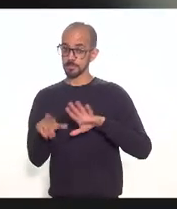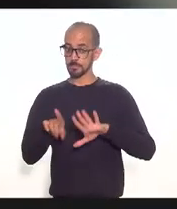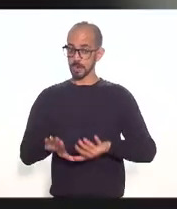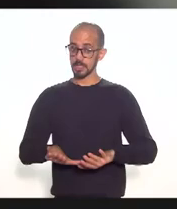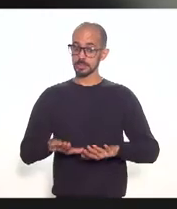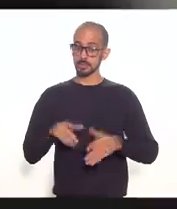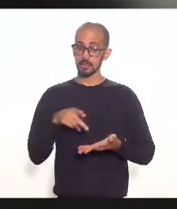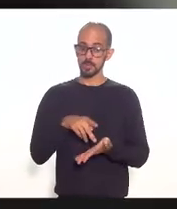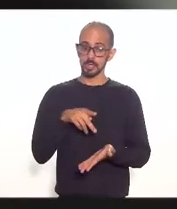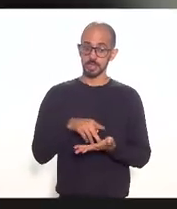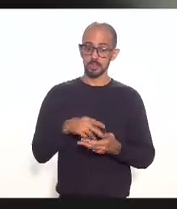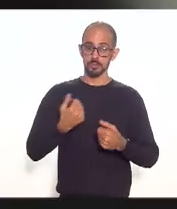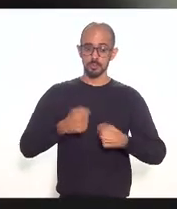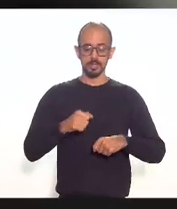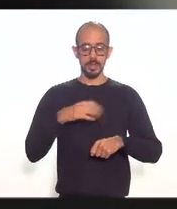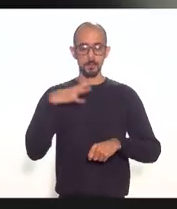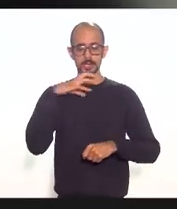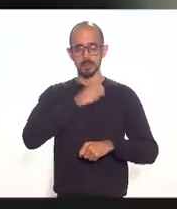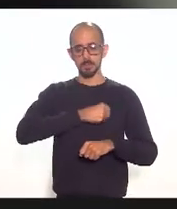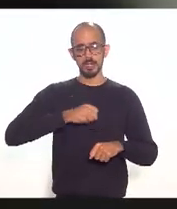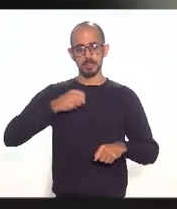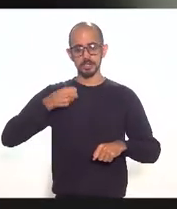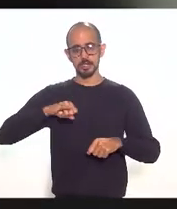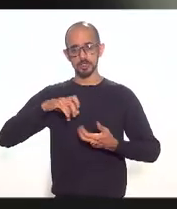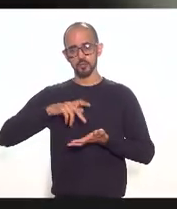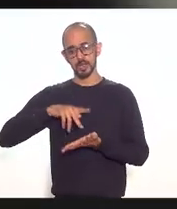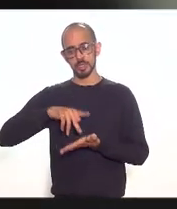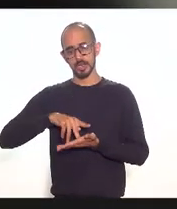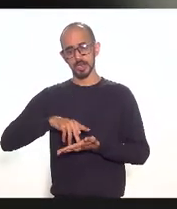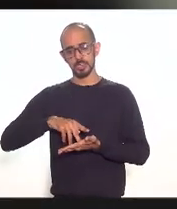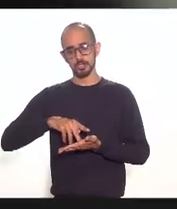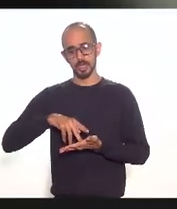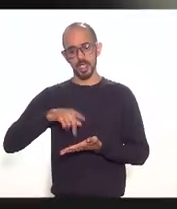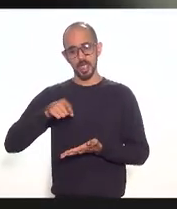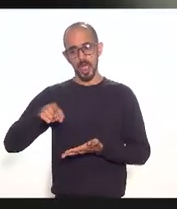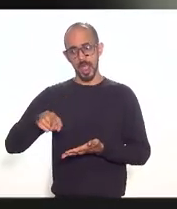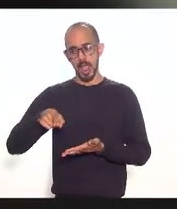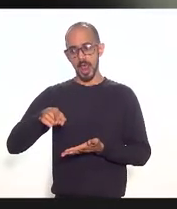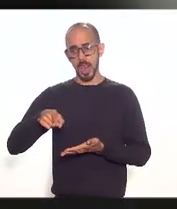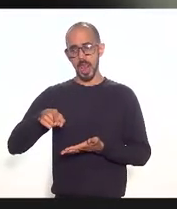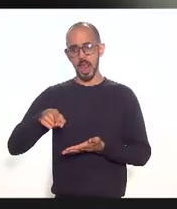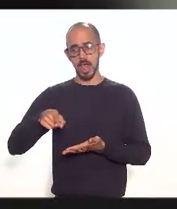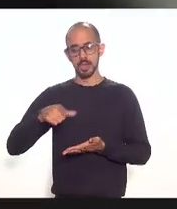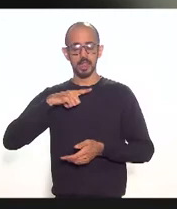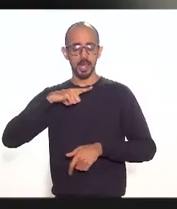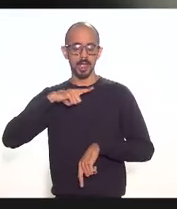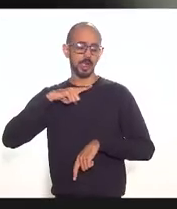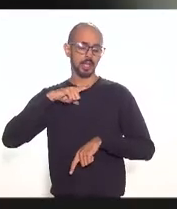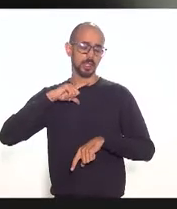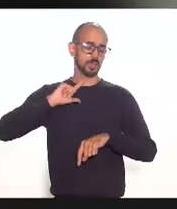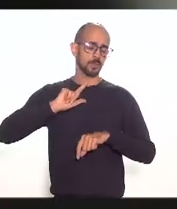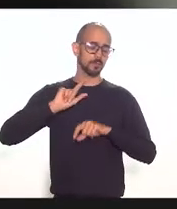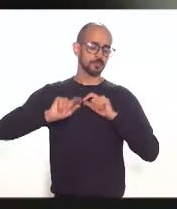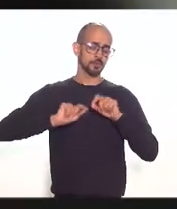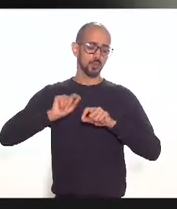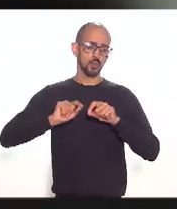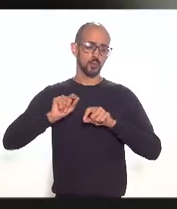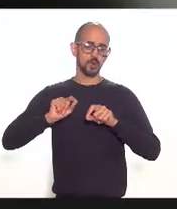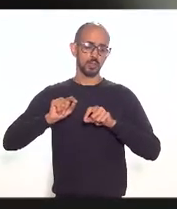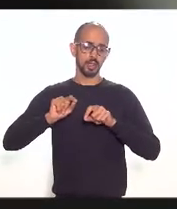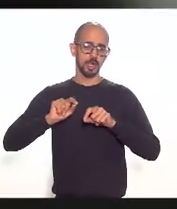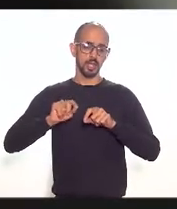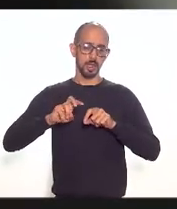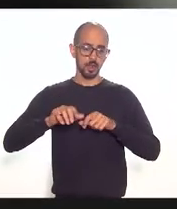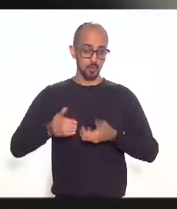verificar se efetivamente ela abarca ou não as empresas que operam no